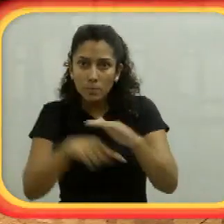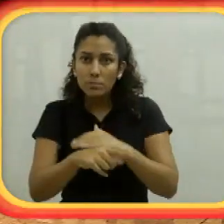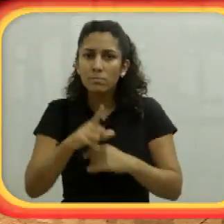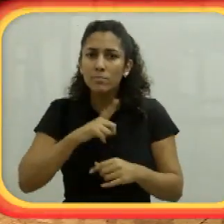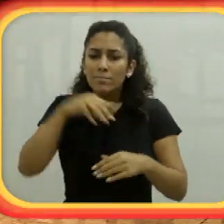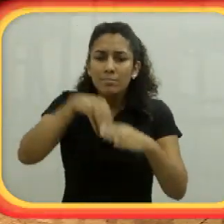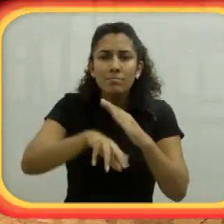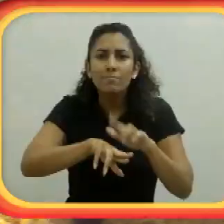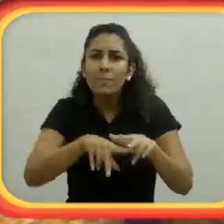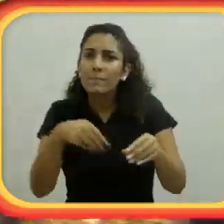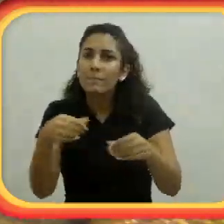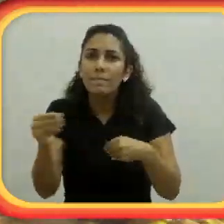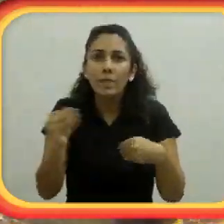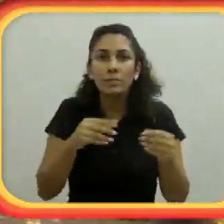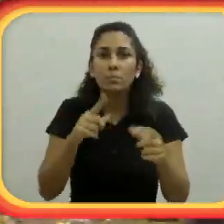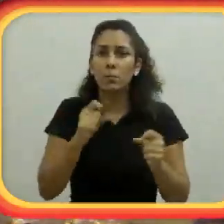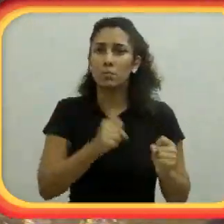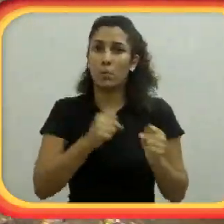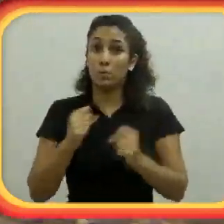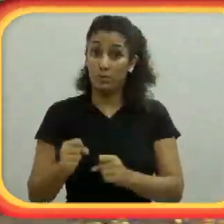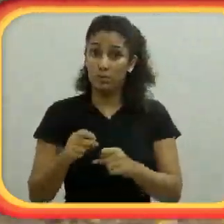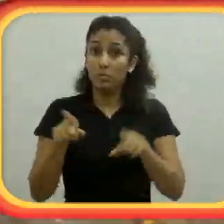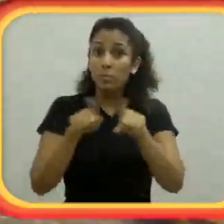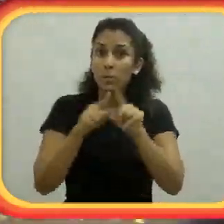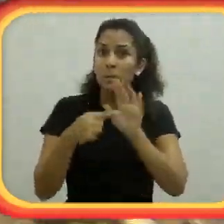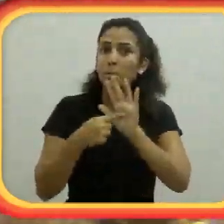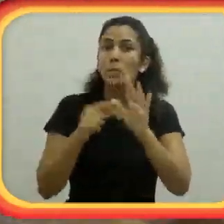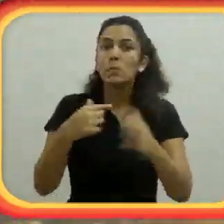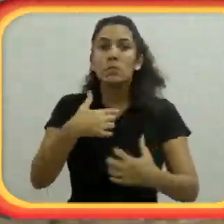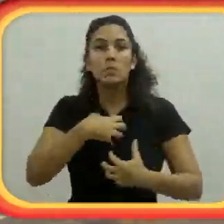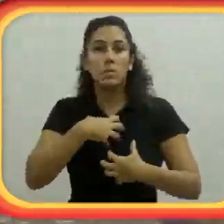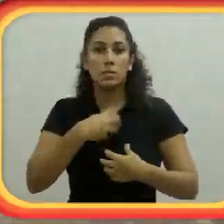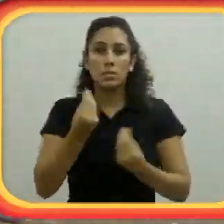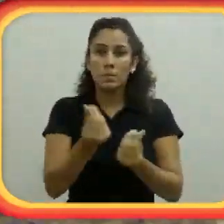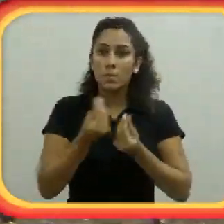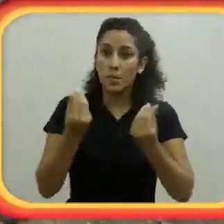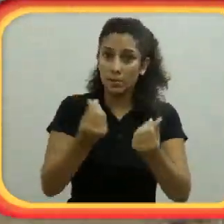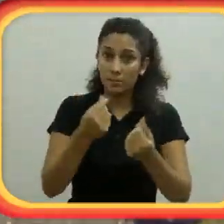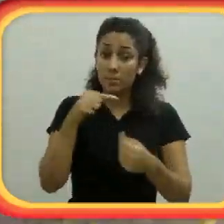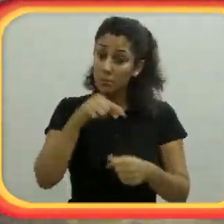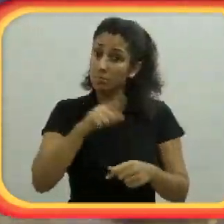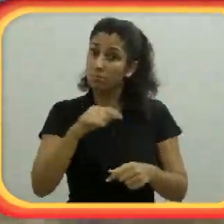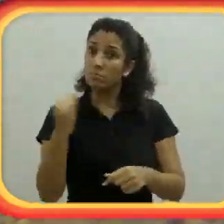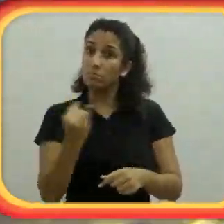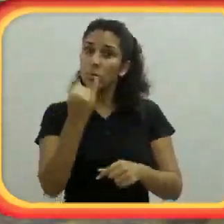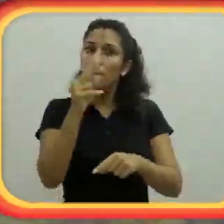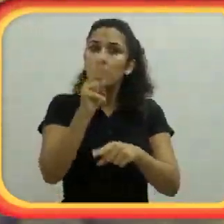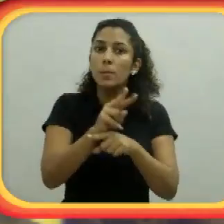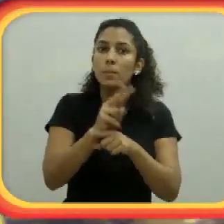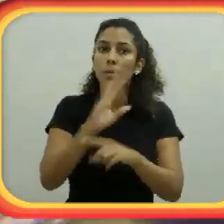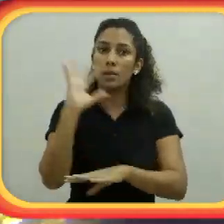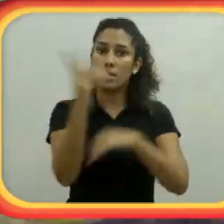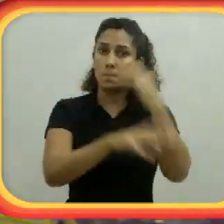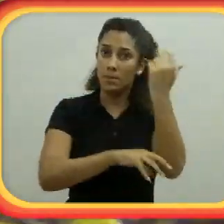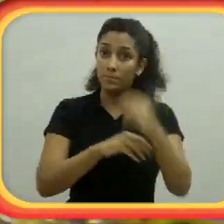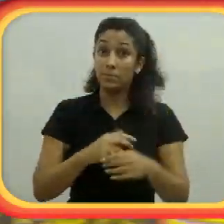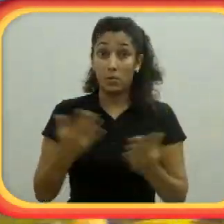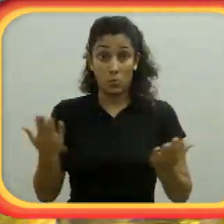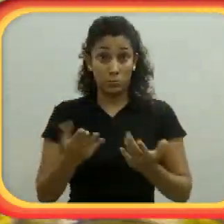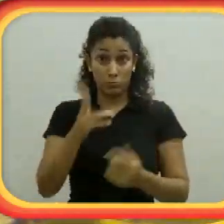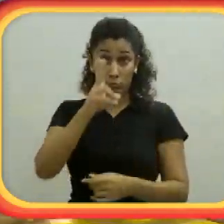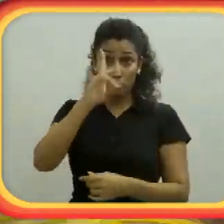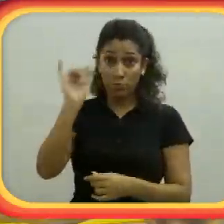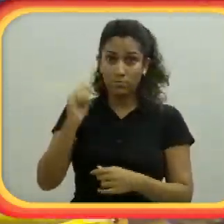embaixo d'água, tem todos esses seres que são frágeis, e poder também mostrar e sensibilizar as pessoas que é tão